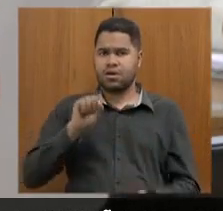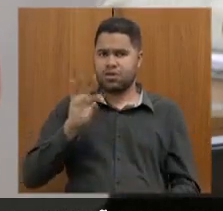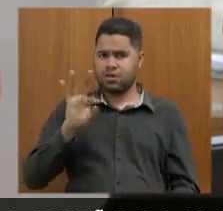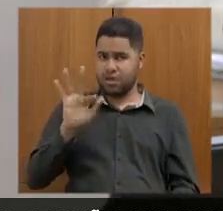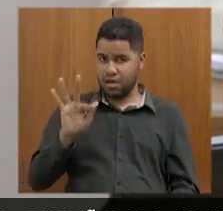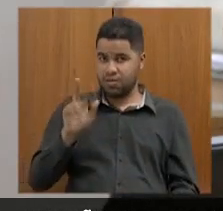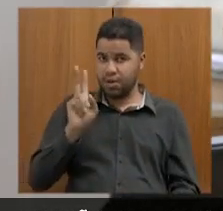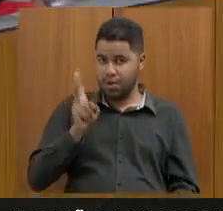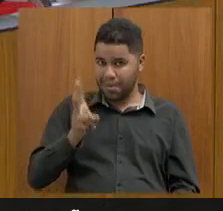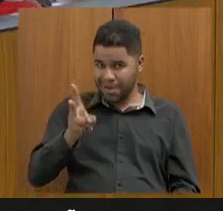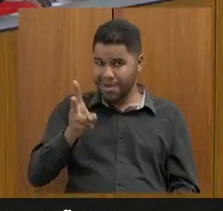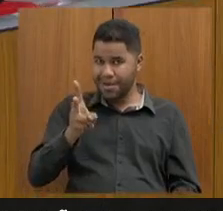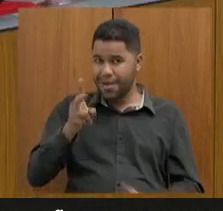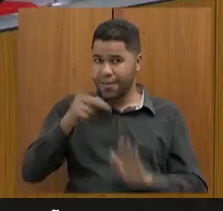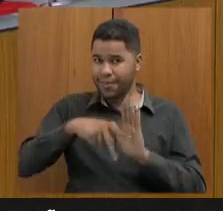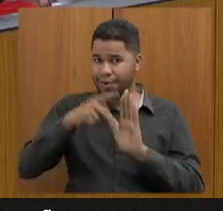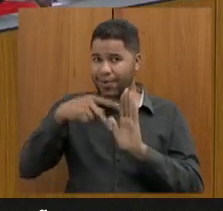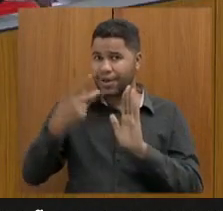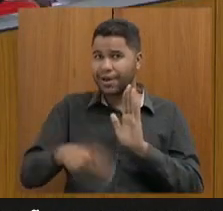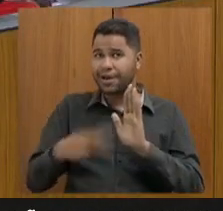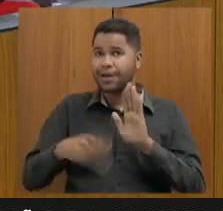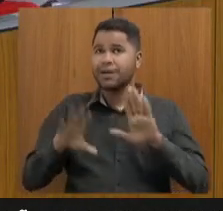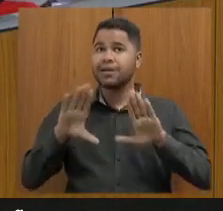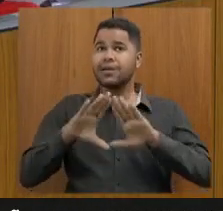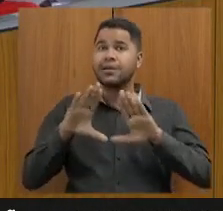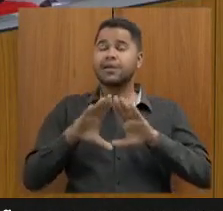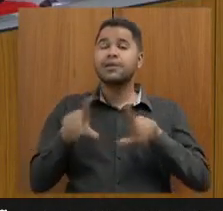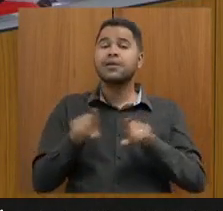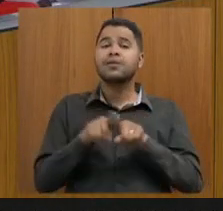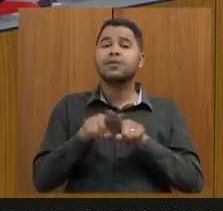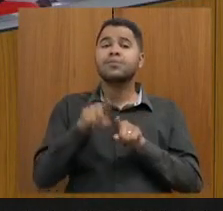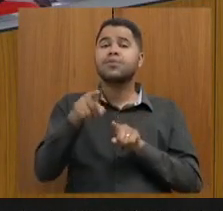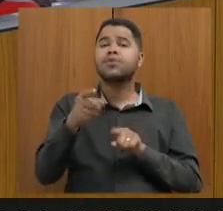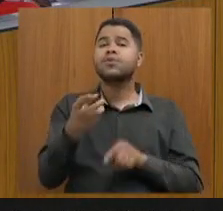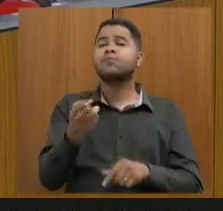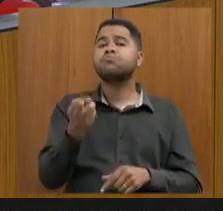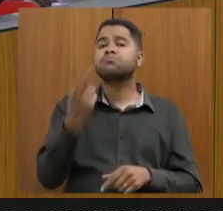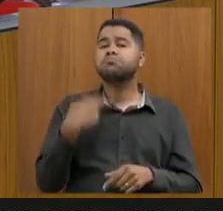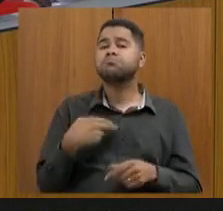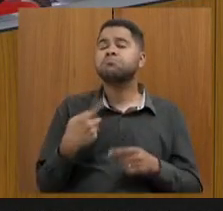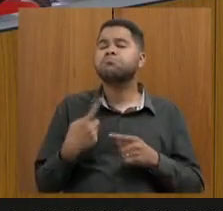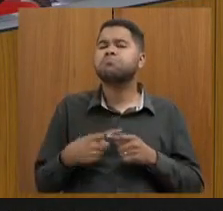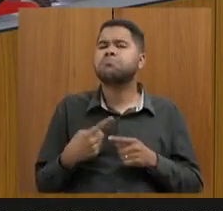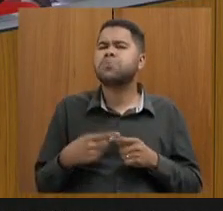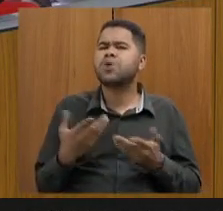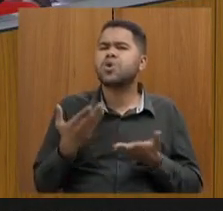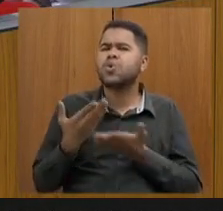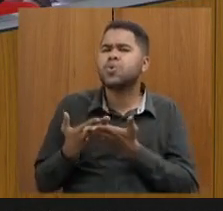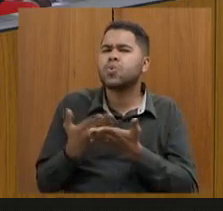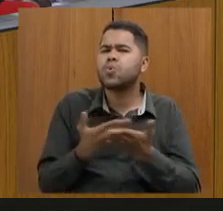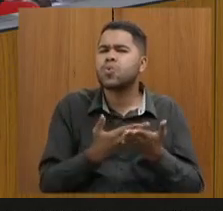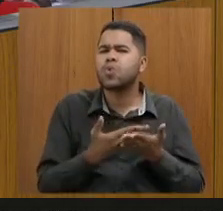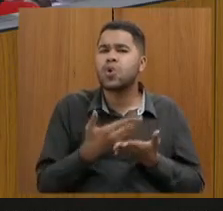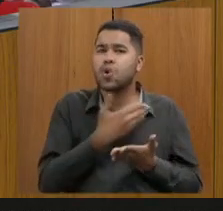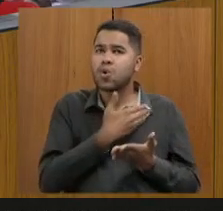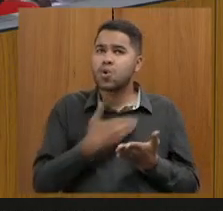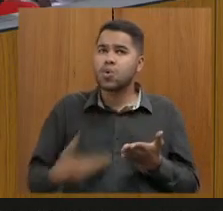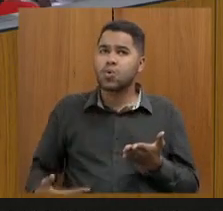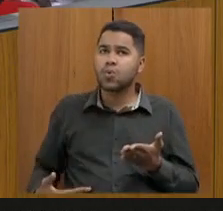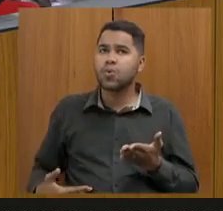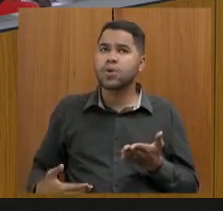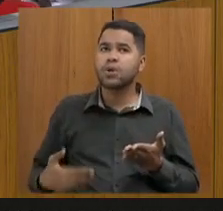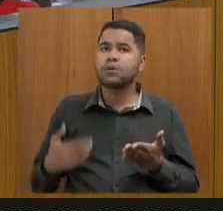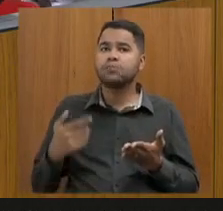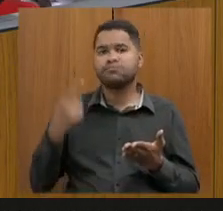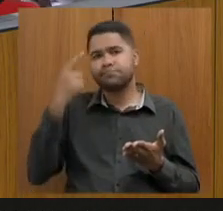esse projeto em tramitação aqui na Assembleia, e eu queria também que a senhora pudesse nos explicar que estudos o governo teve para